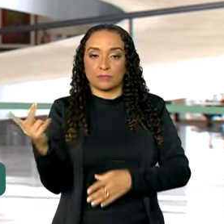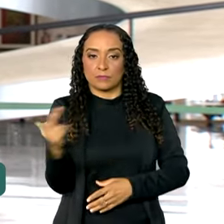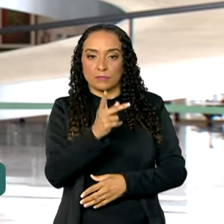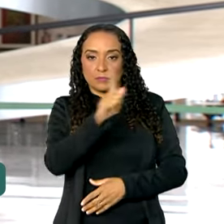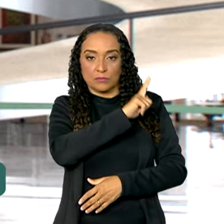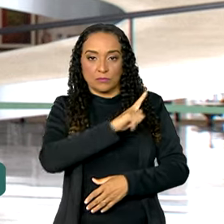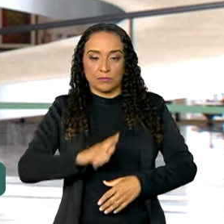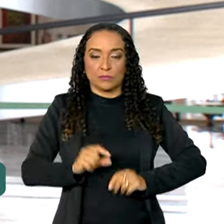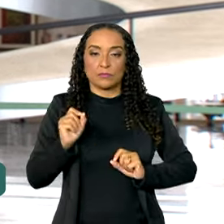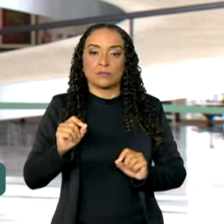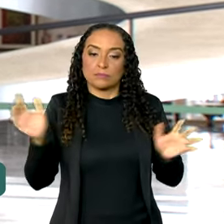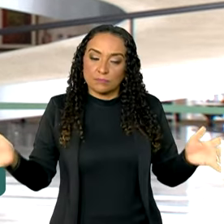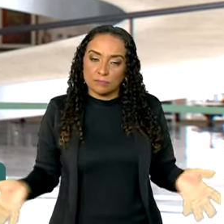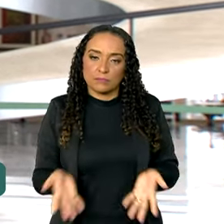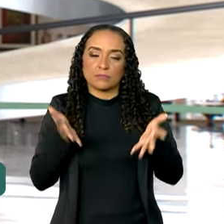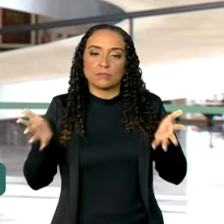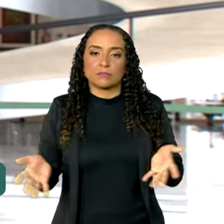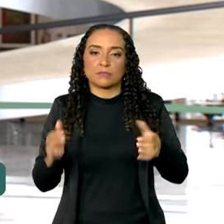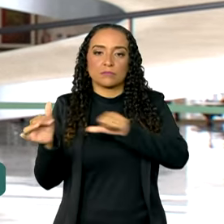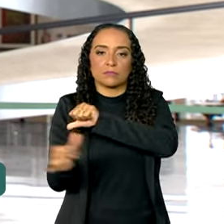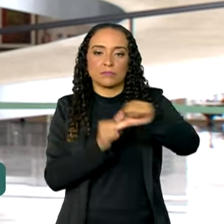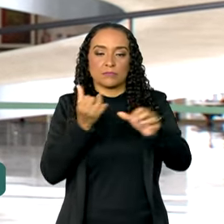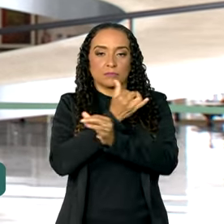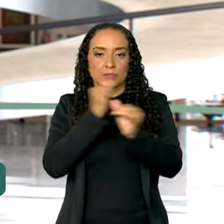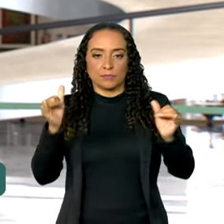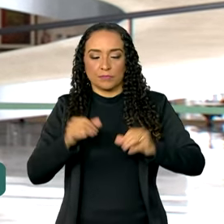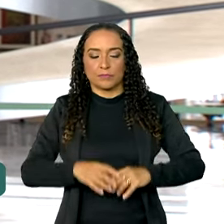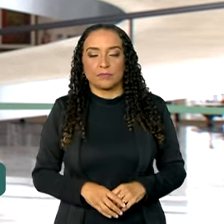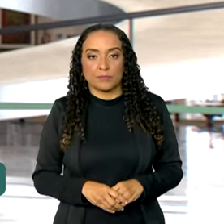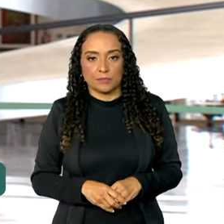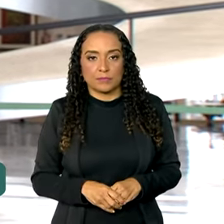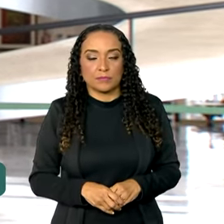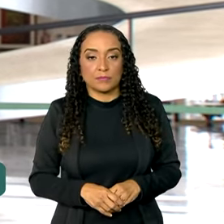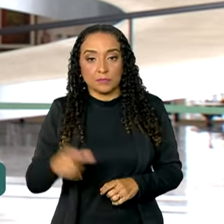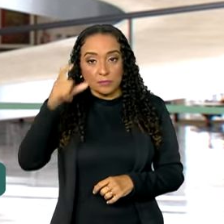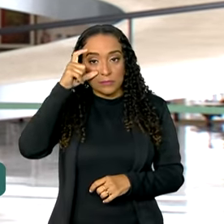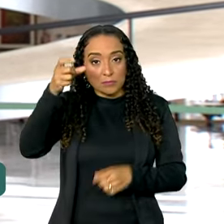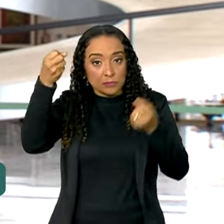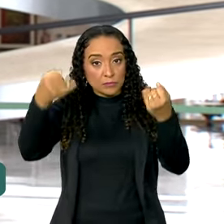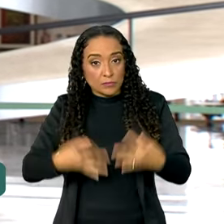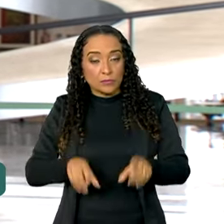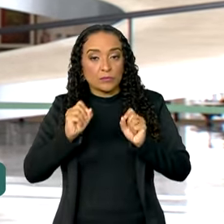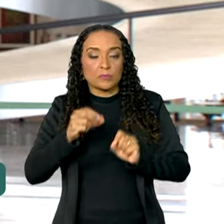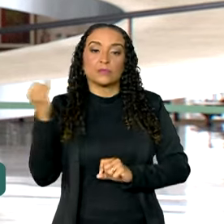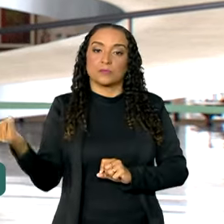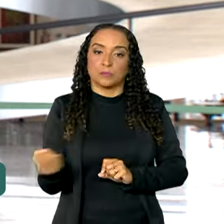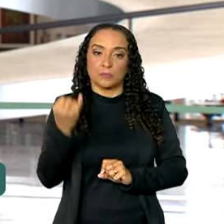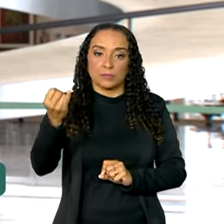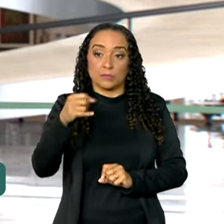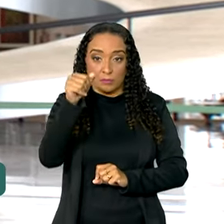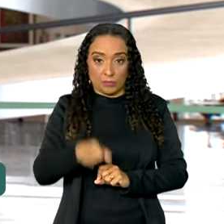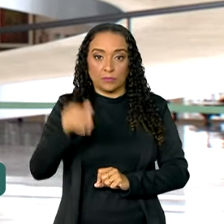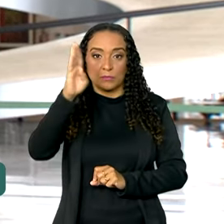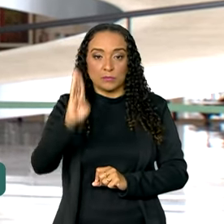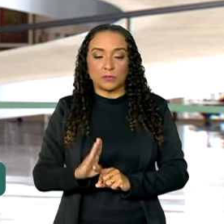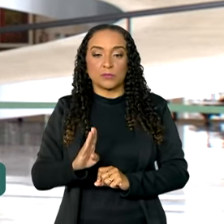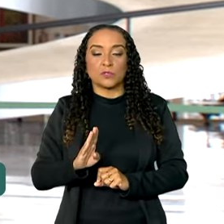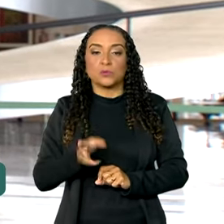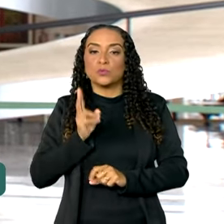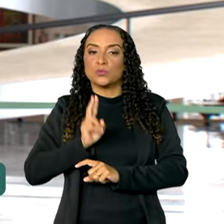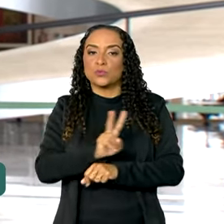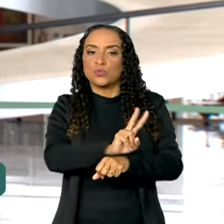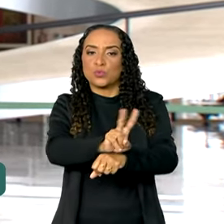governos para a promoção da transição energética. Biden ressaltou ainda a importância do Brasil para a